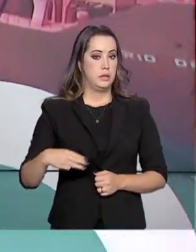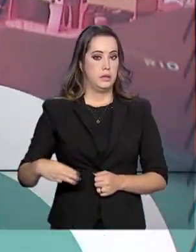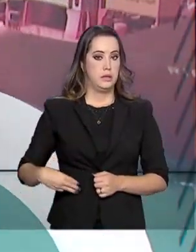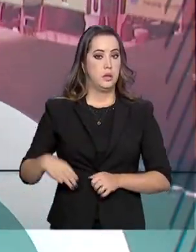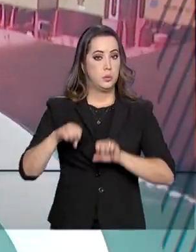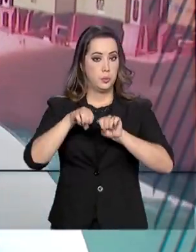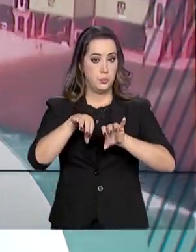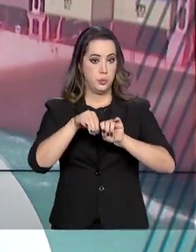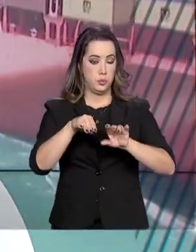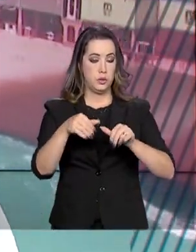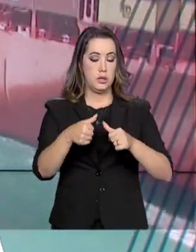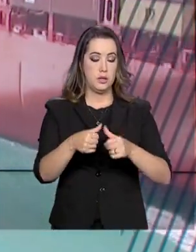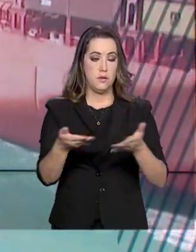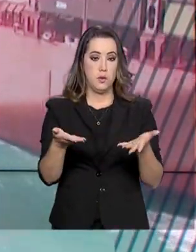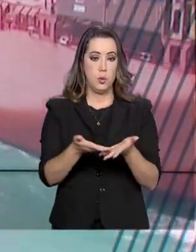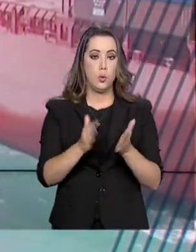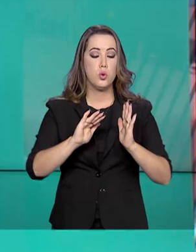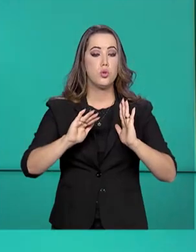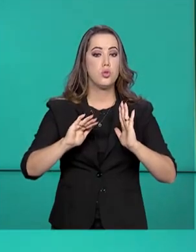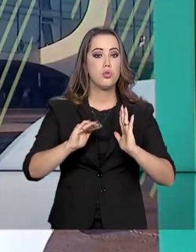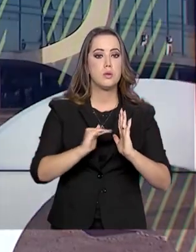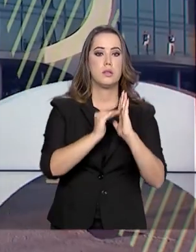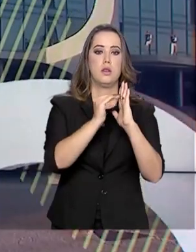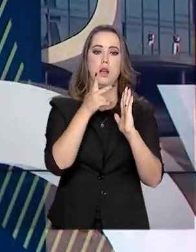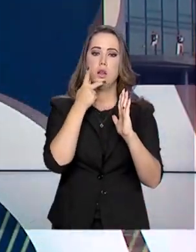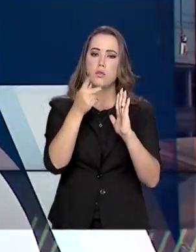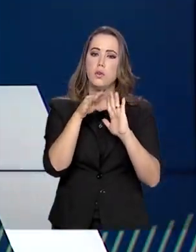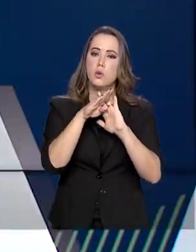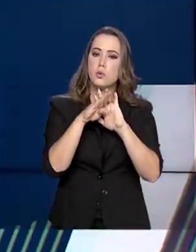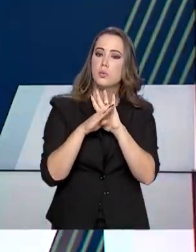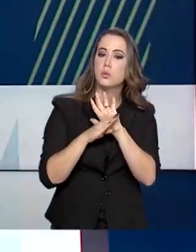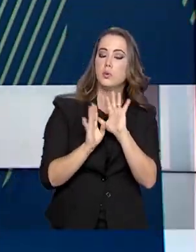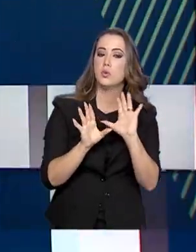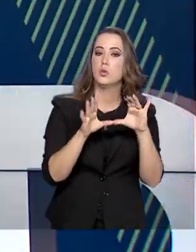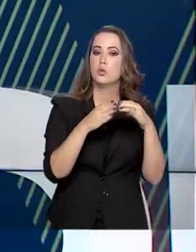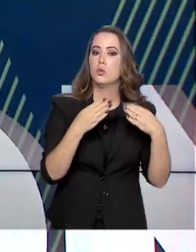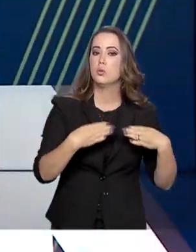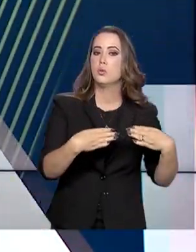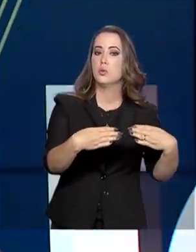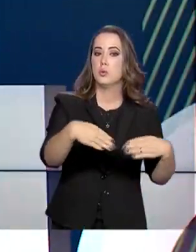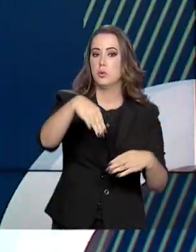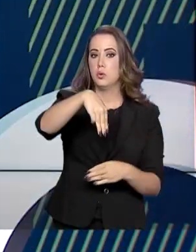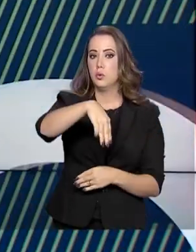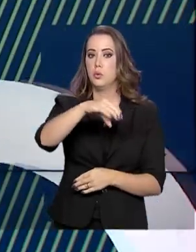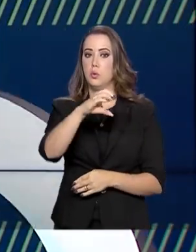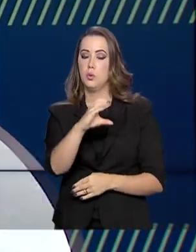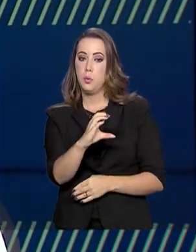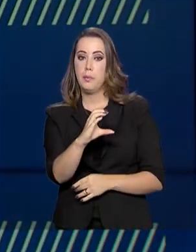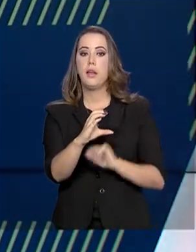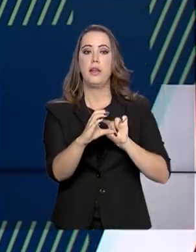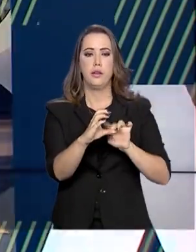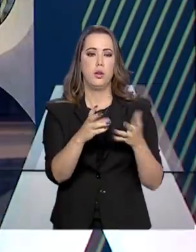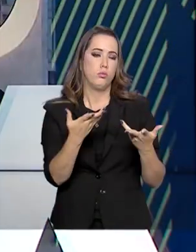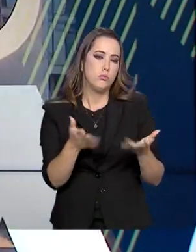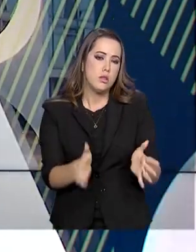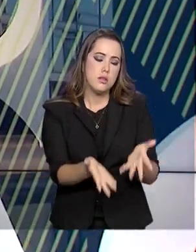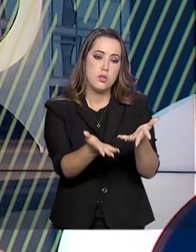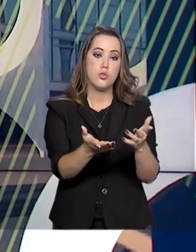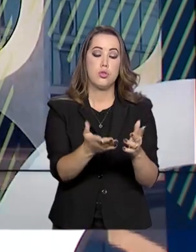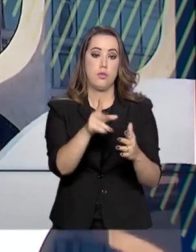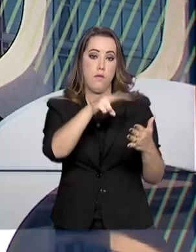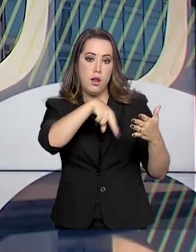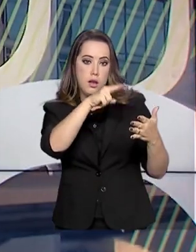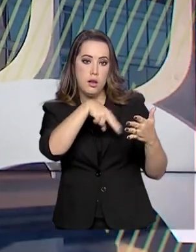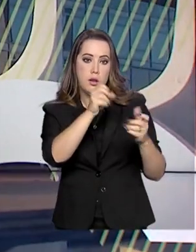na Comissão de Educação do Senado. Ele falou sobre os projetos da pasta, como o de incentivo à leitura, a construção de escolas